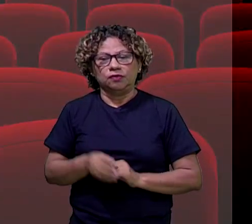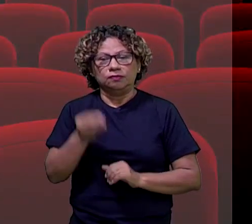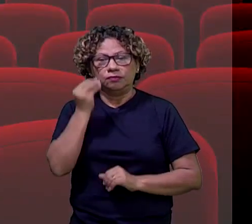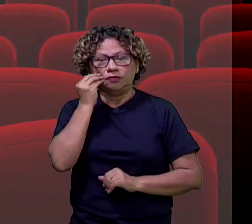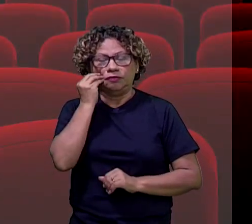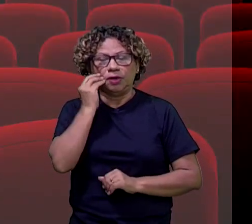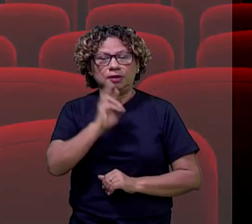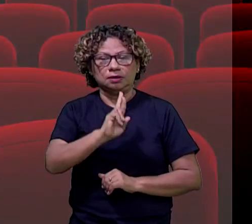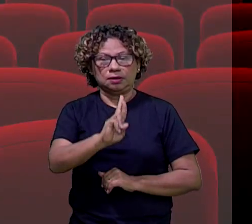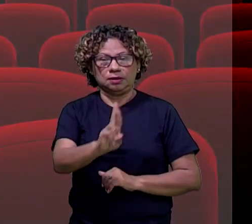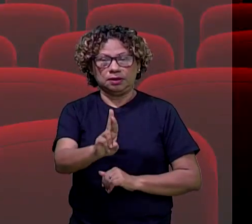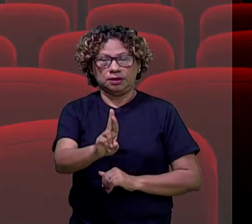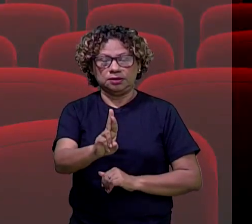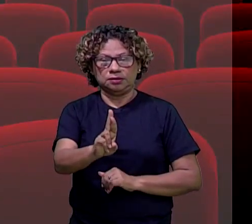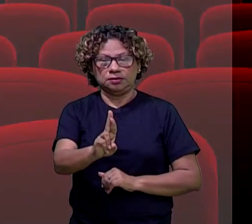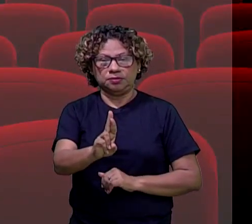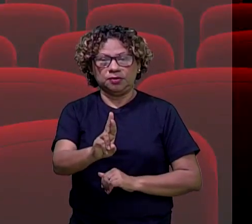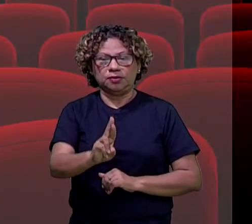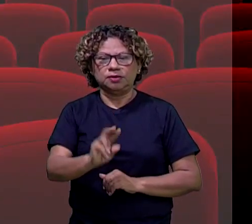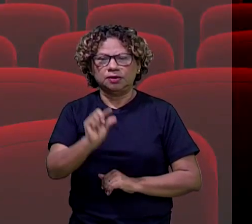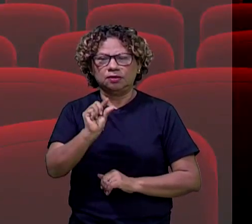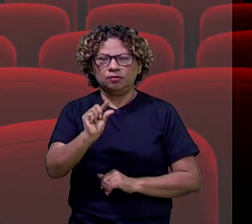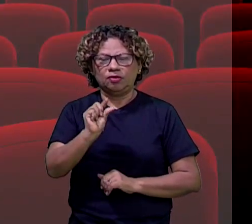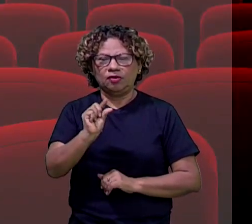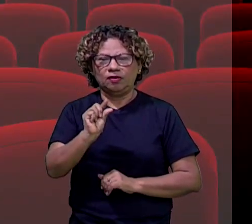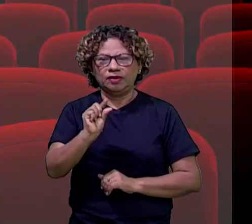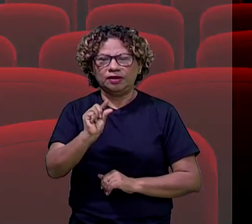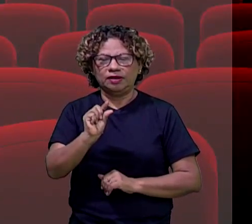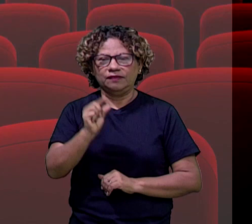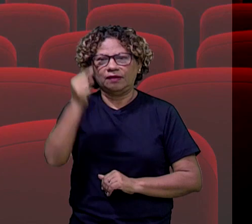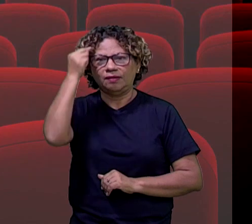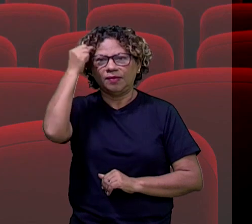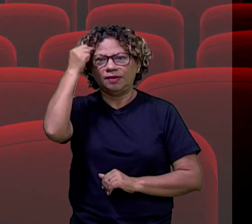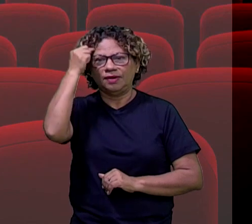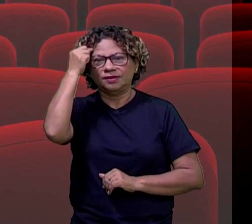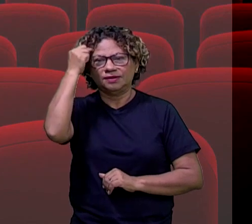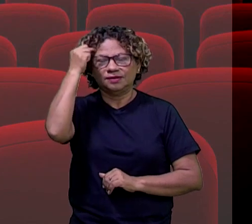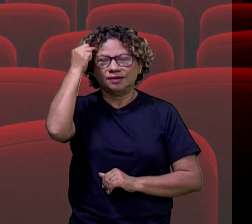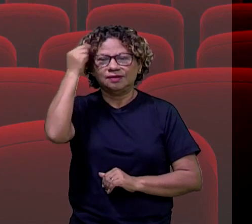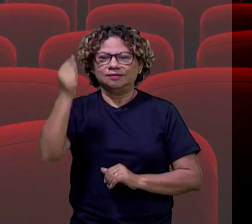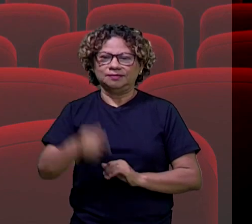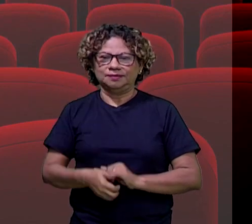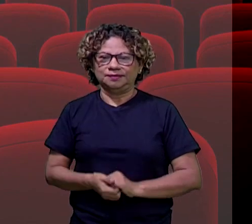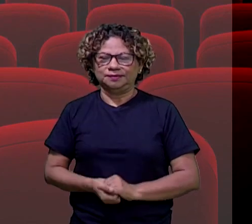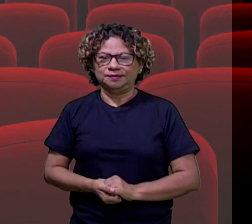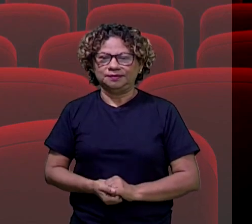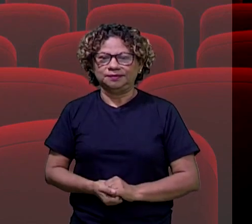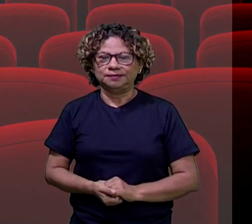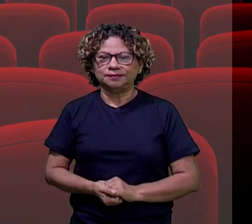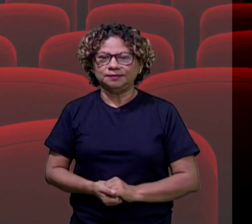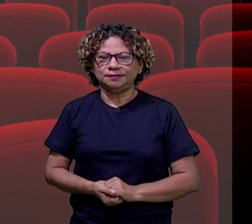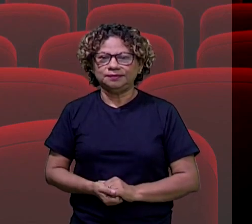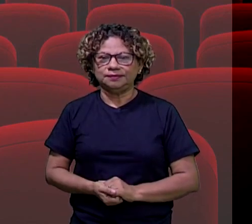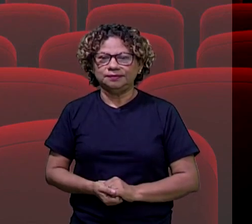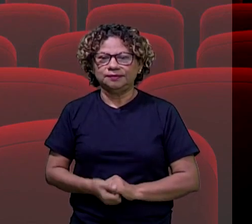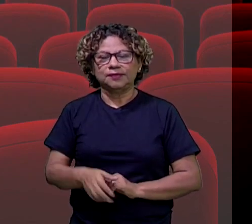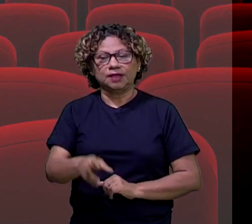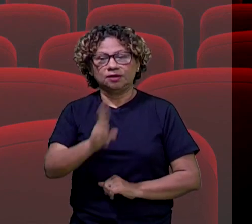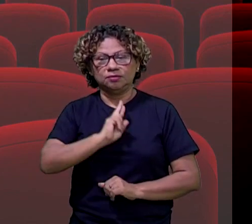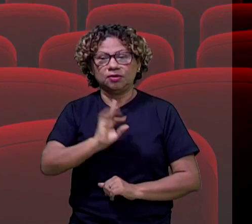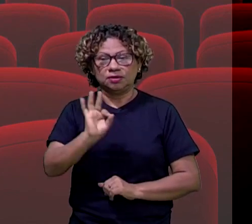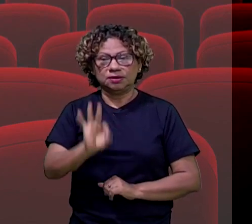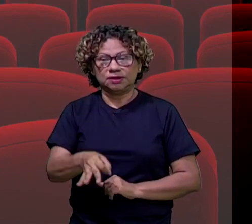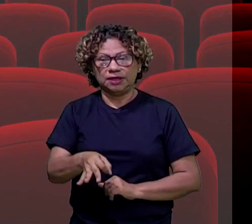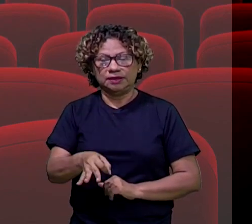resposta. Um pouquinho de suspense para vocês. Que rufem os tambores, né? Tananã, tananã. Resposta